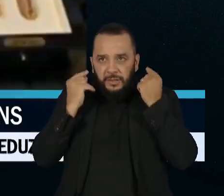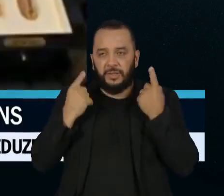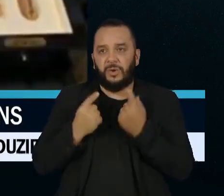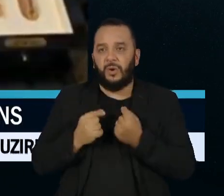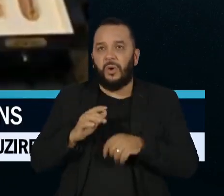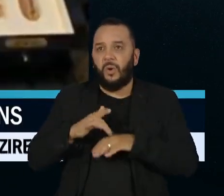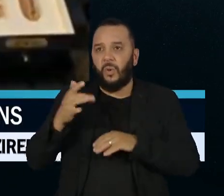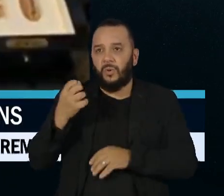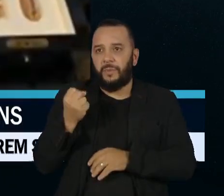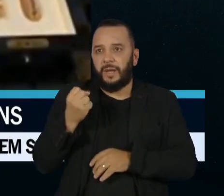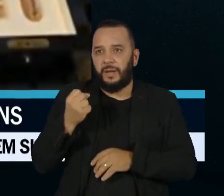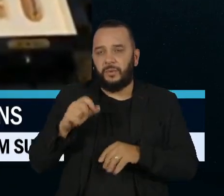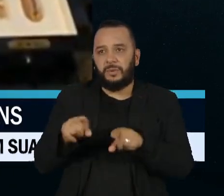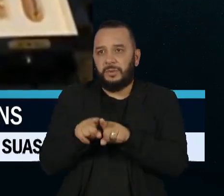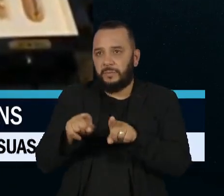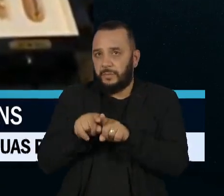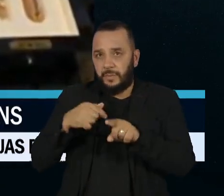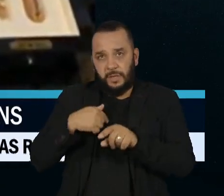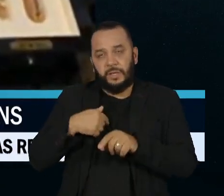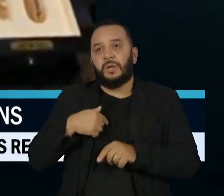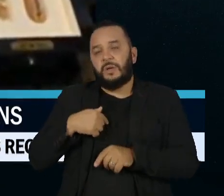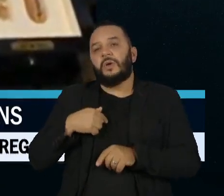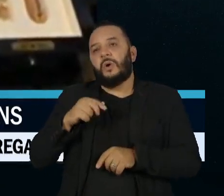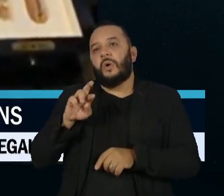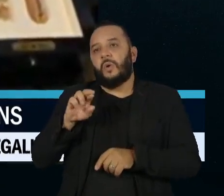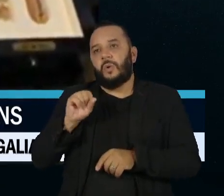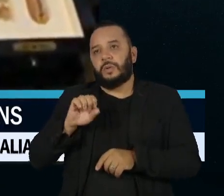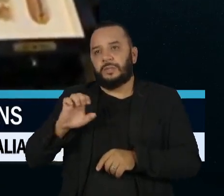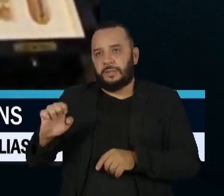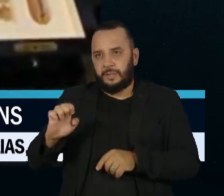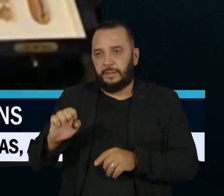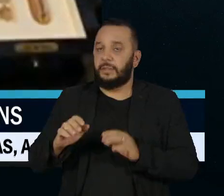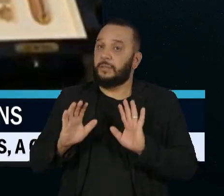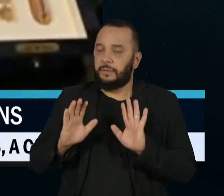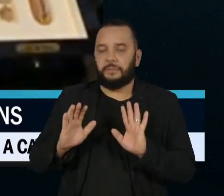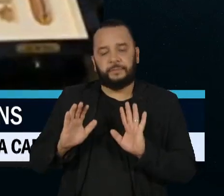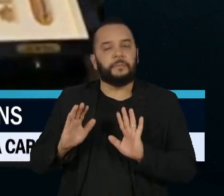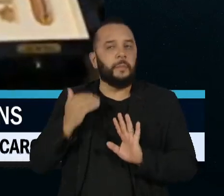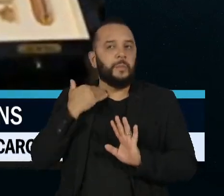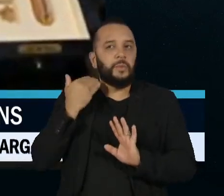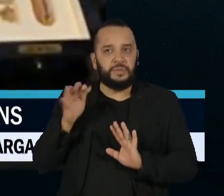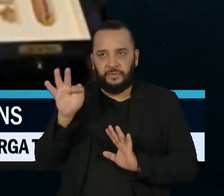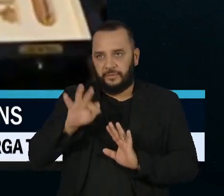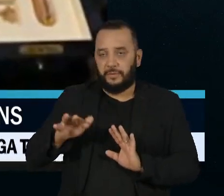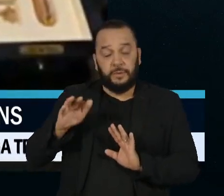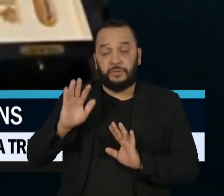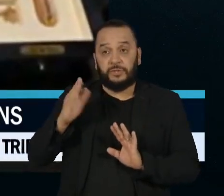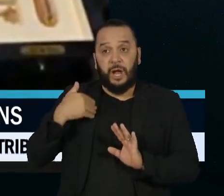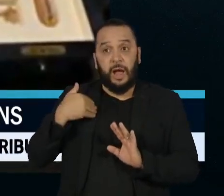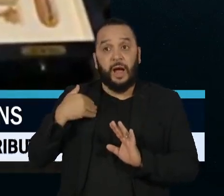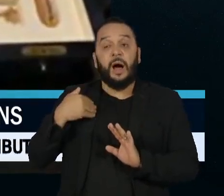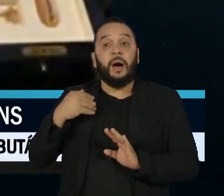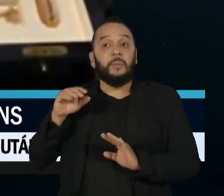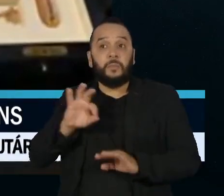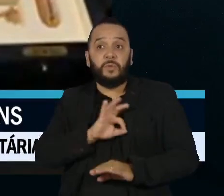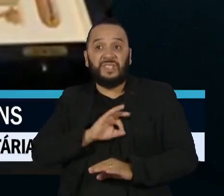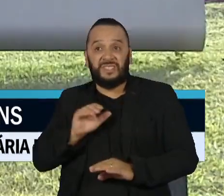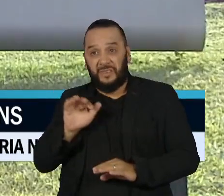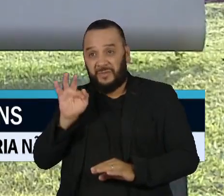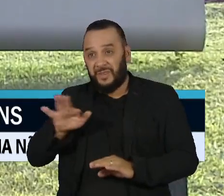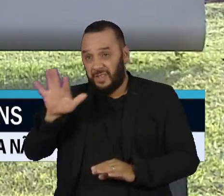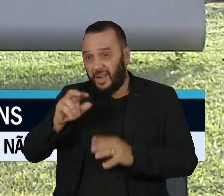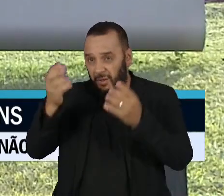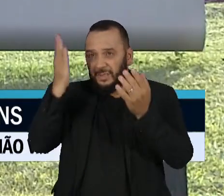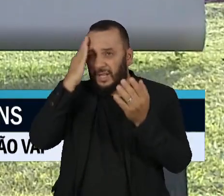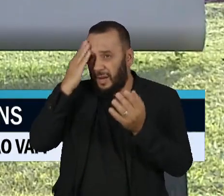branco e outro em ouro rosê. A Polícia Federal concluiu que esses itens foram colocados à venda nos Estados Unidos